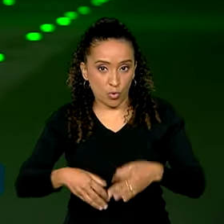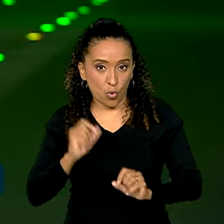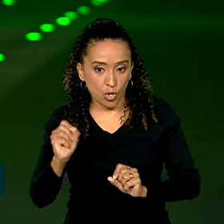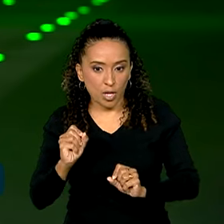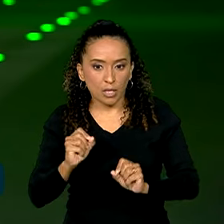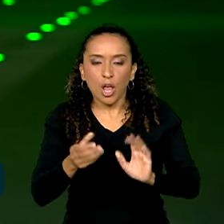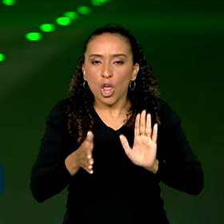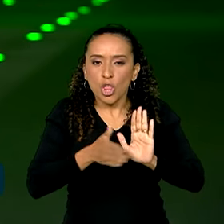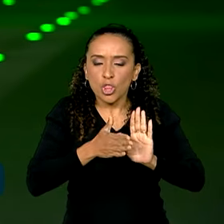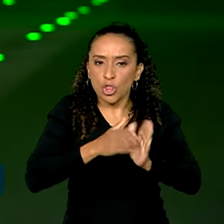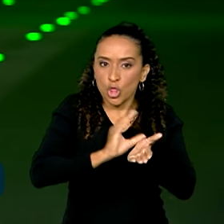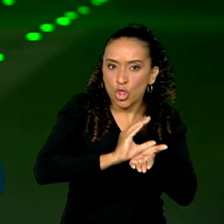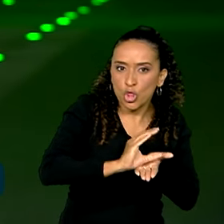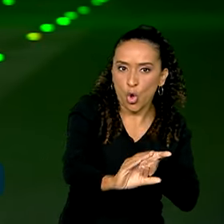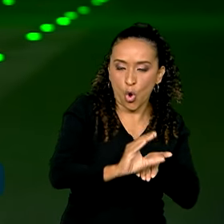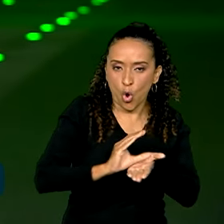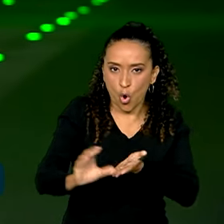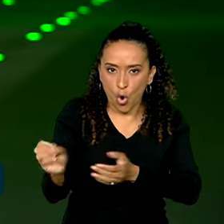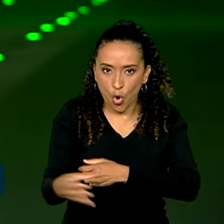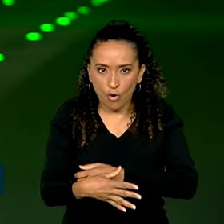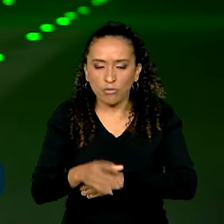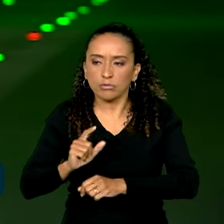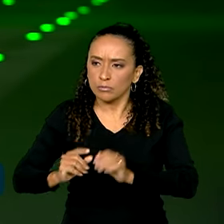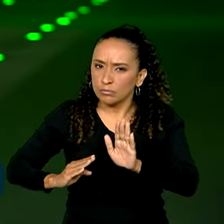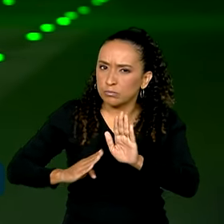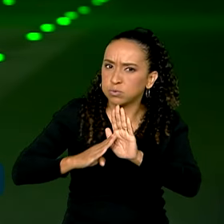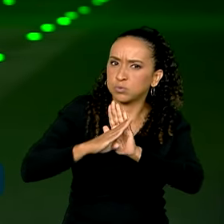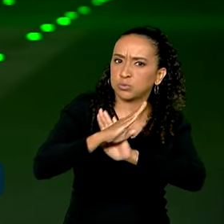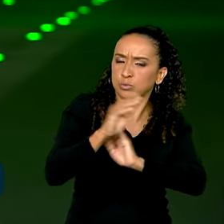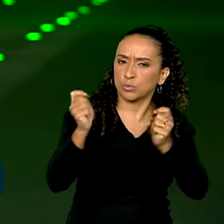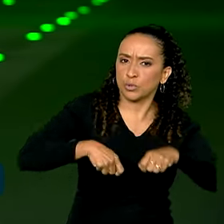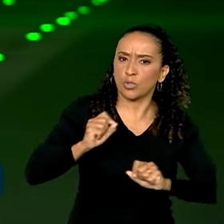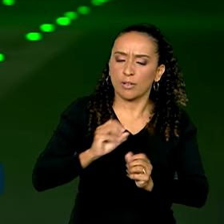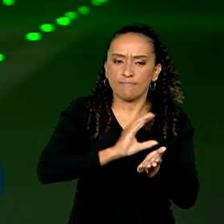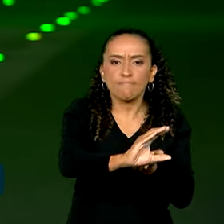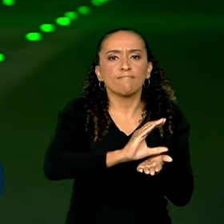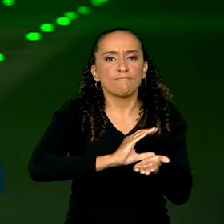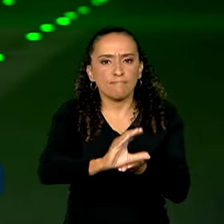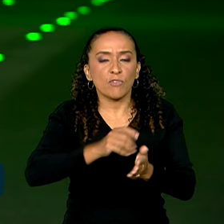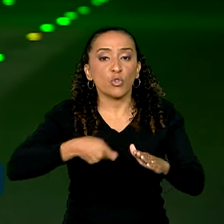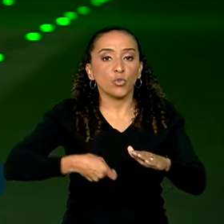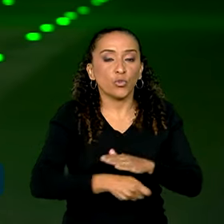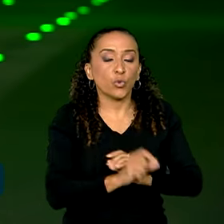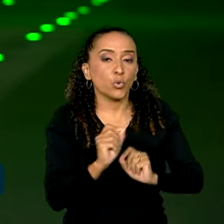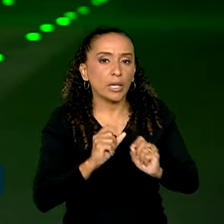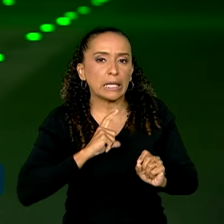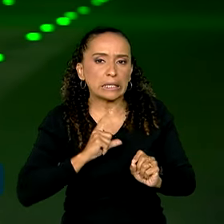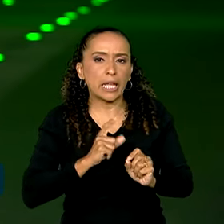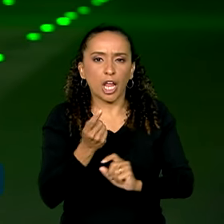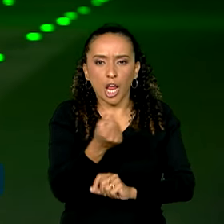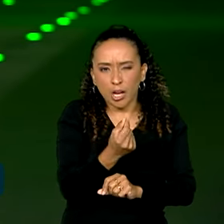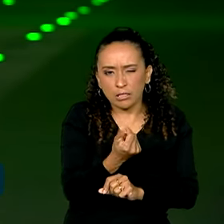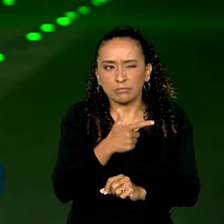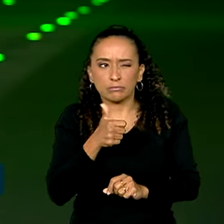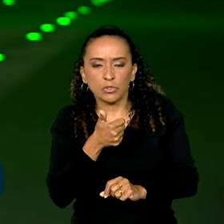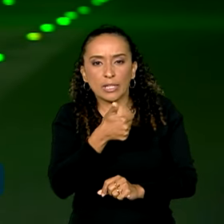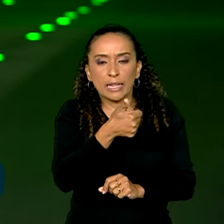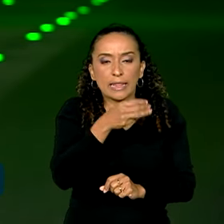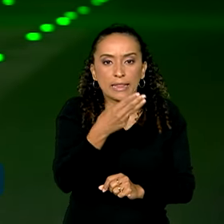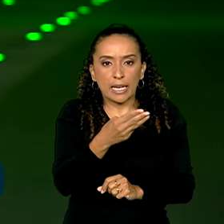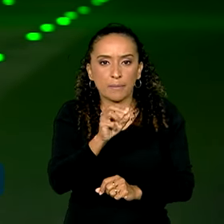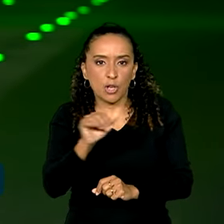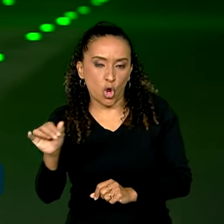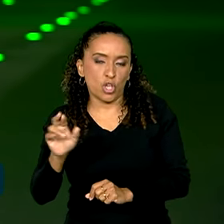aporte de recursos eleva consideravelmente a capacidade de financiamento do fundo, que tinha um orçamento de quase 3